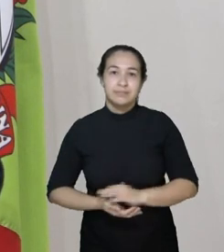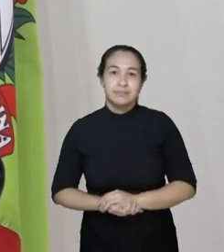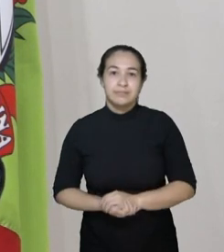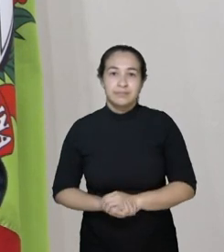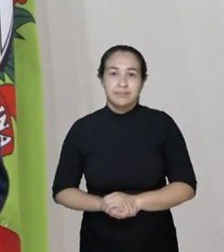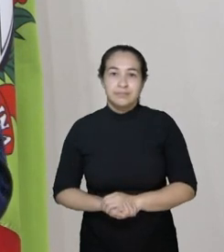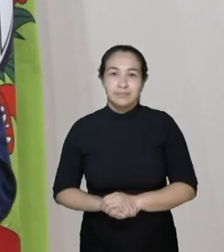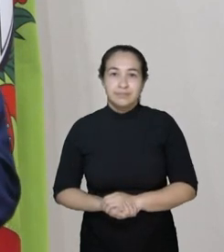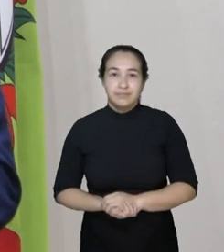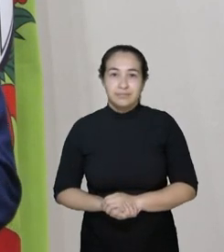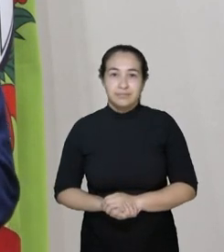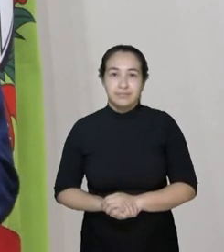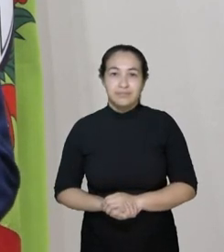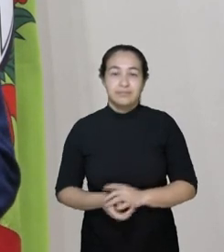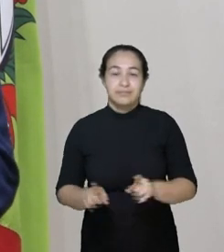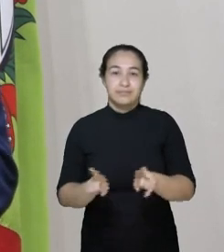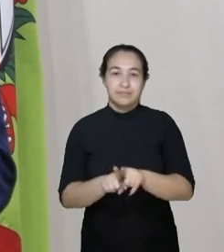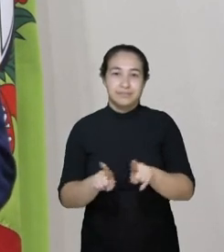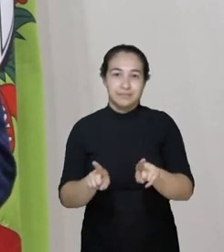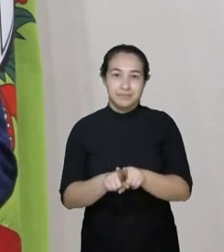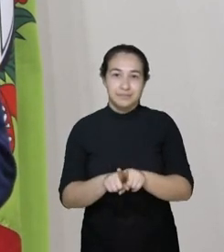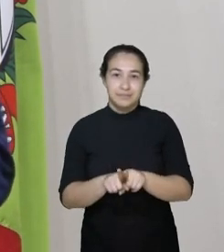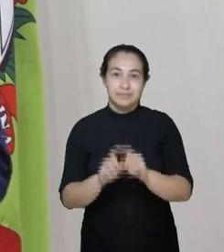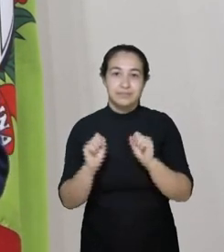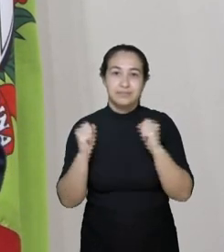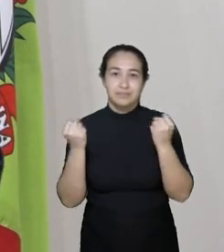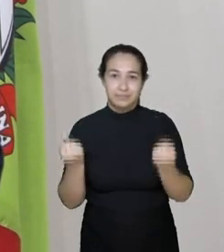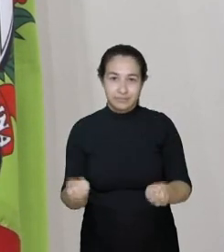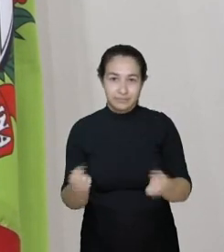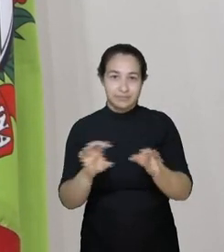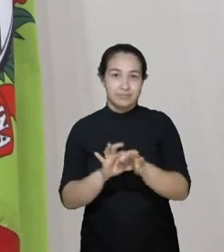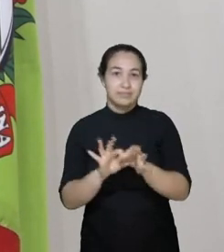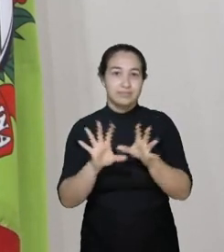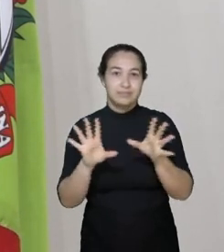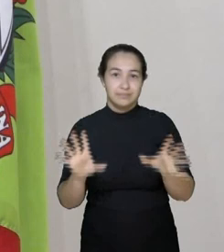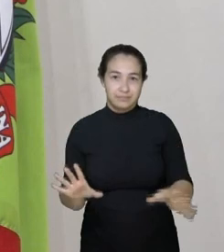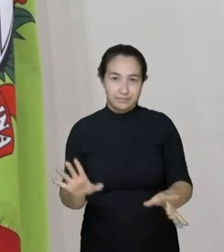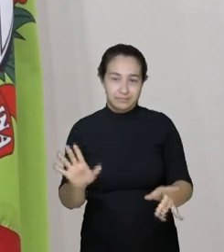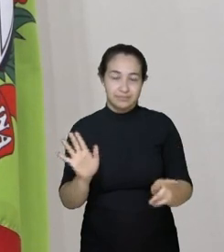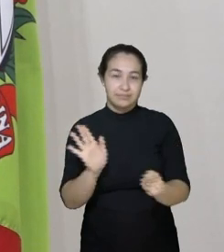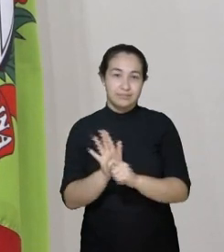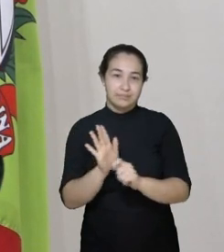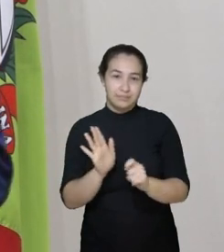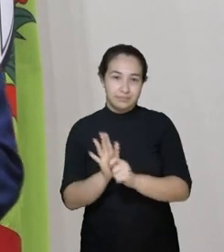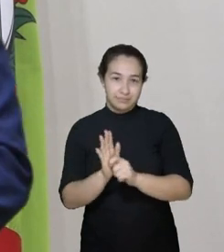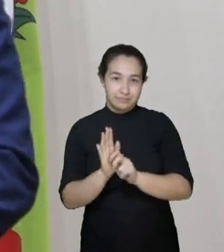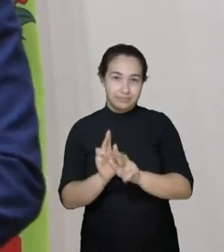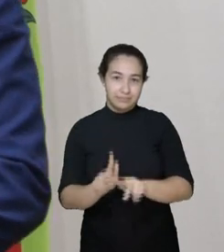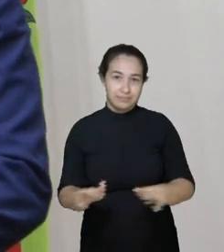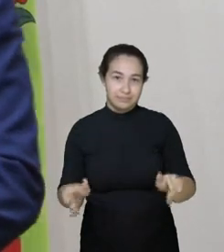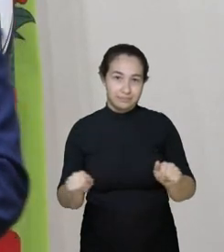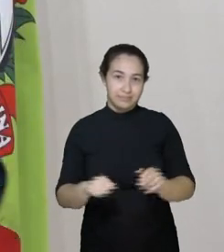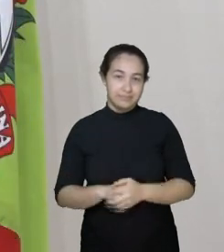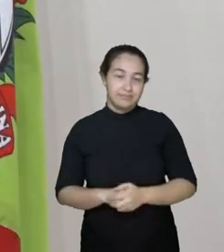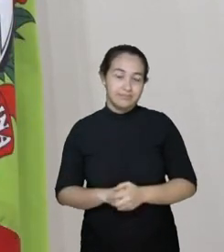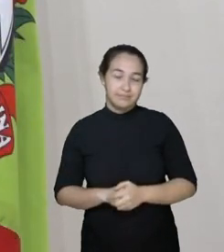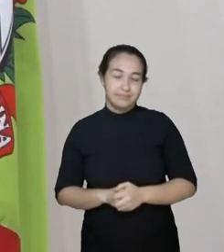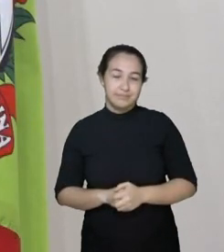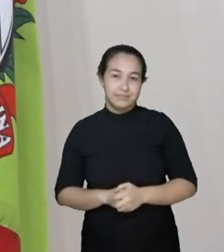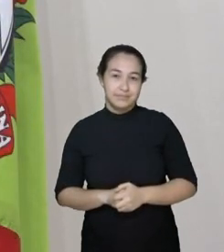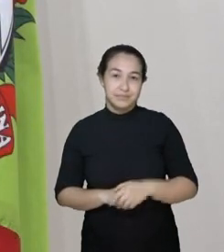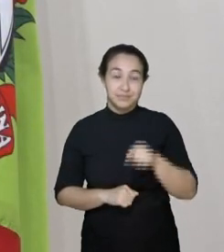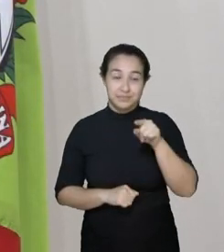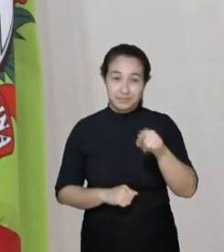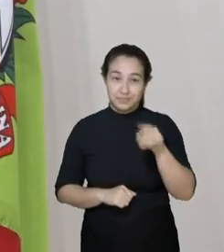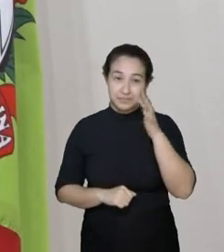E que ele defende, sim, a liberação de drogas. E aos fiéis das igrejas